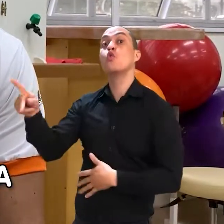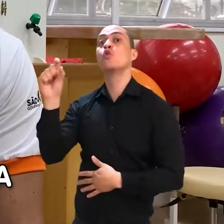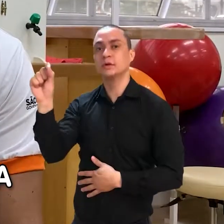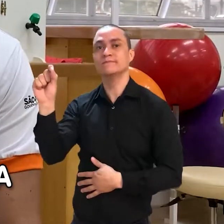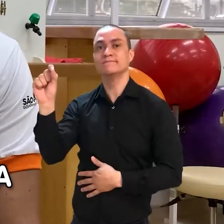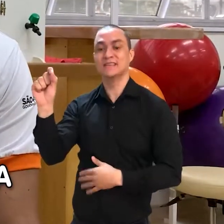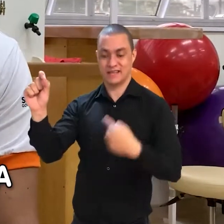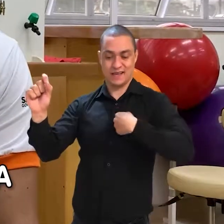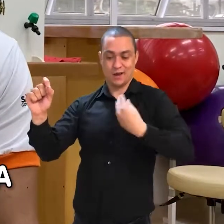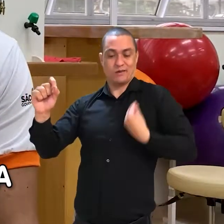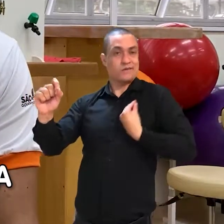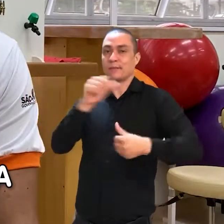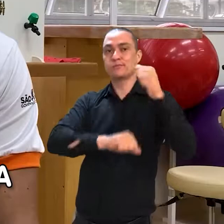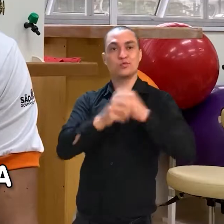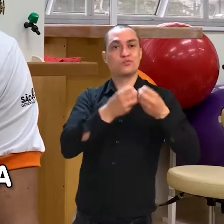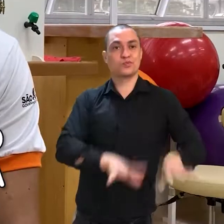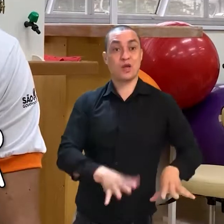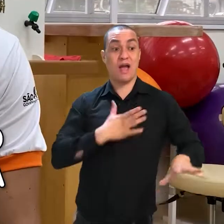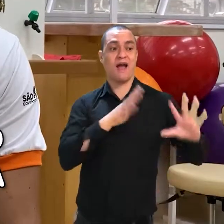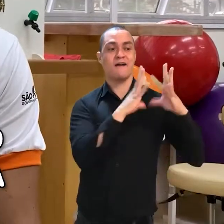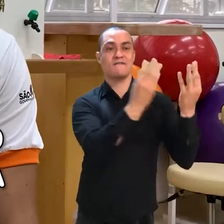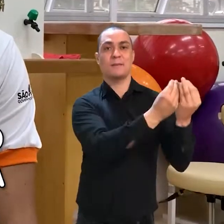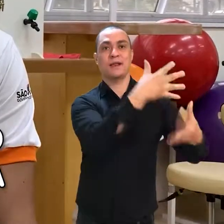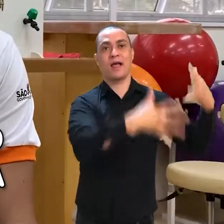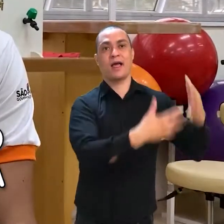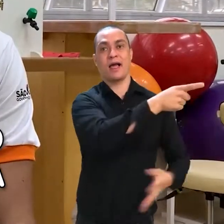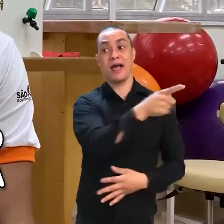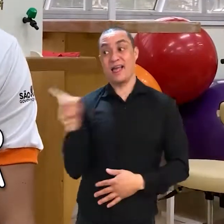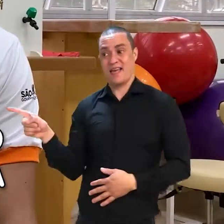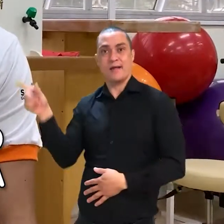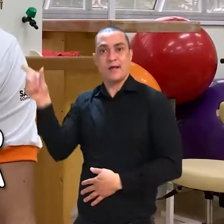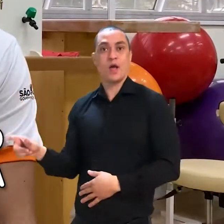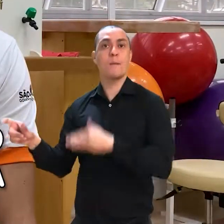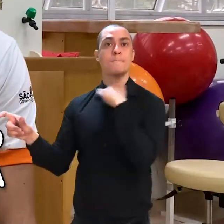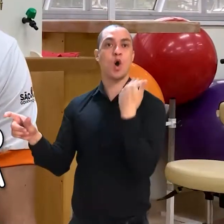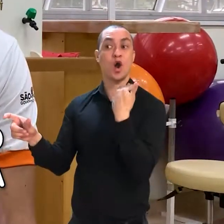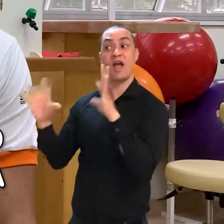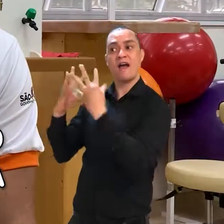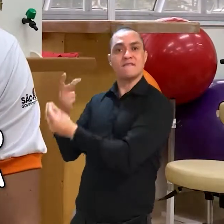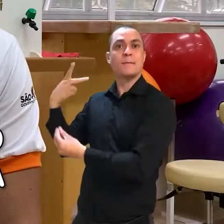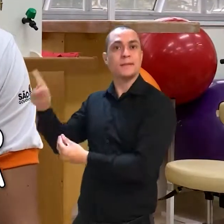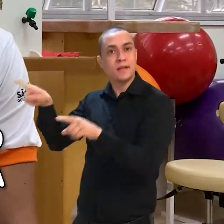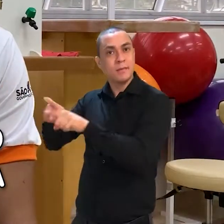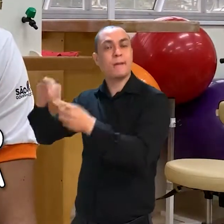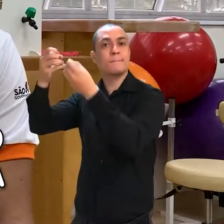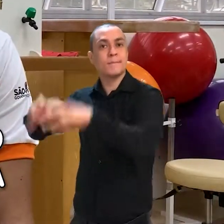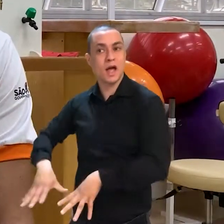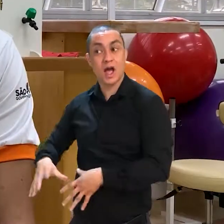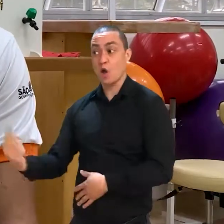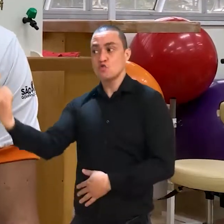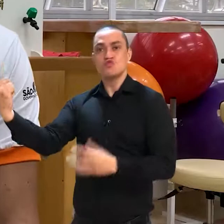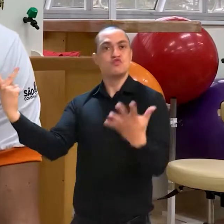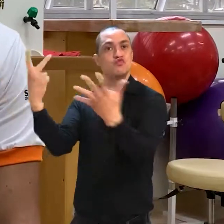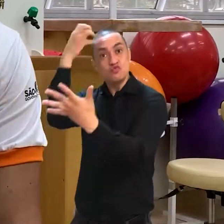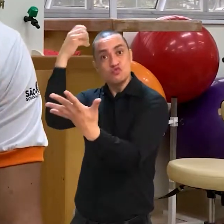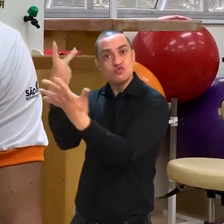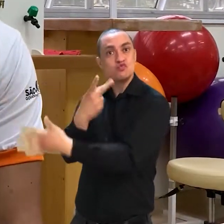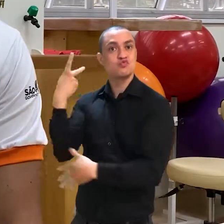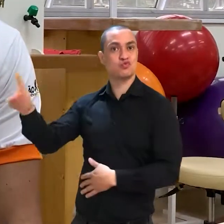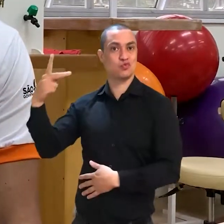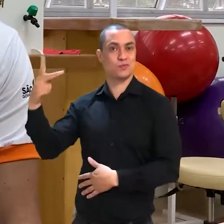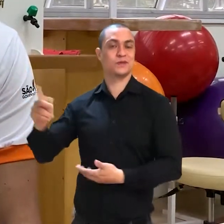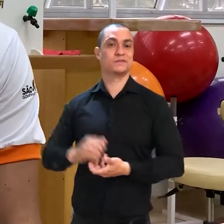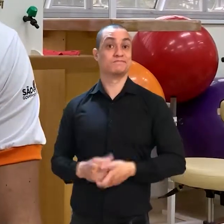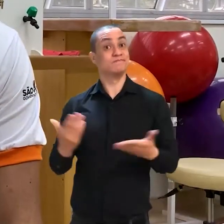modificou a minha vida, a da minha família, a do policial que faleceu, a família dele. Então que